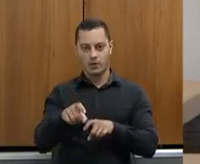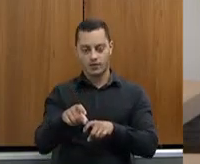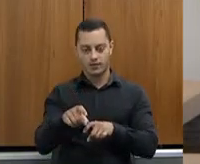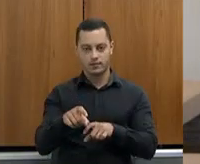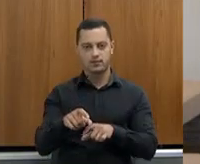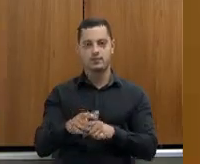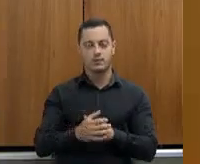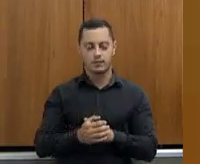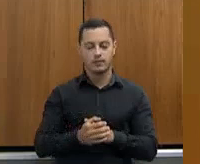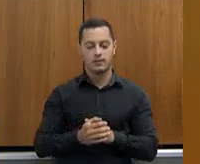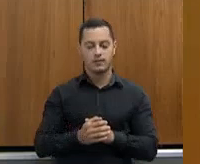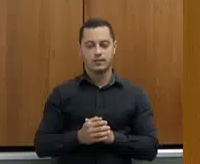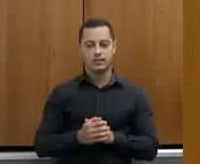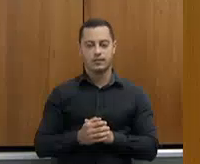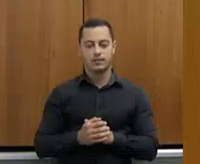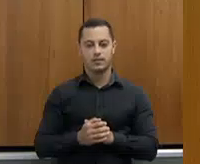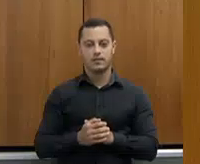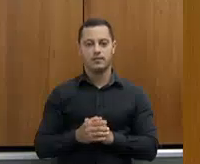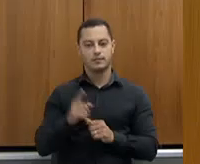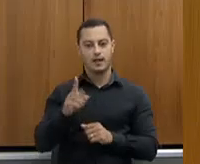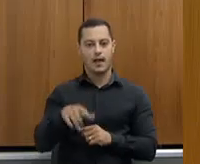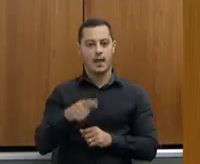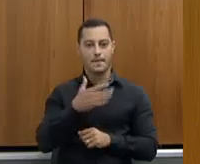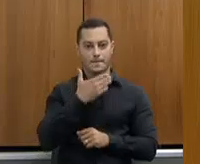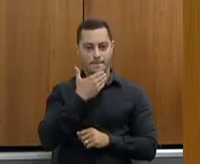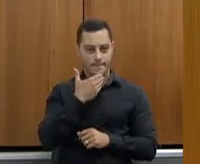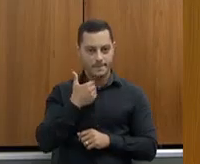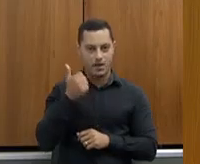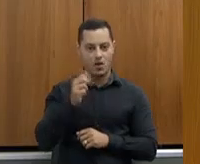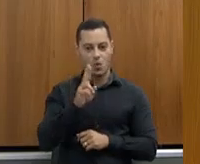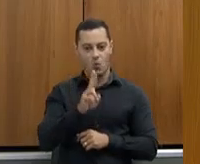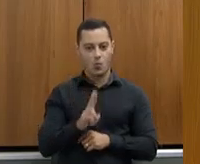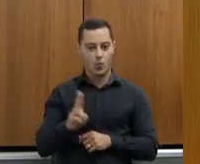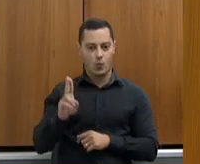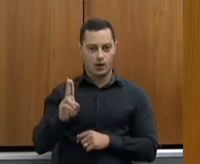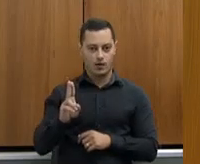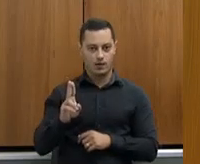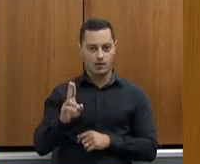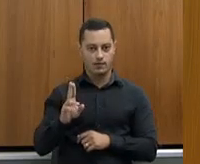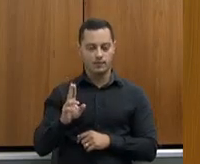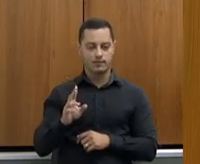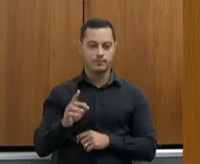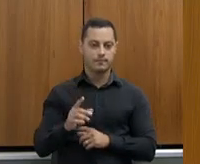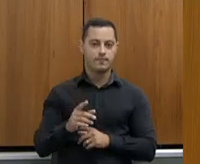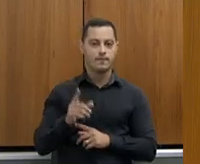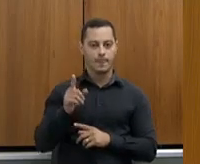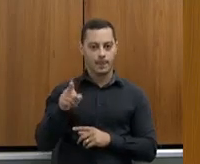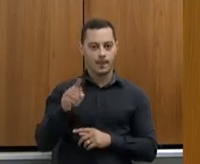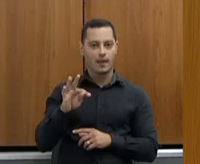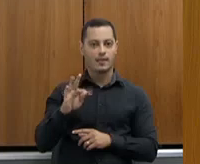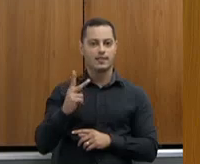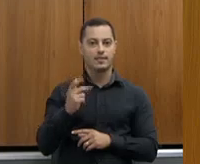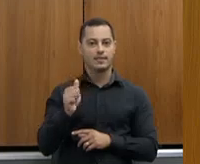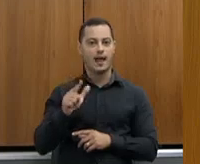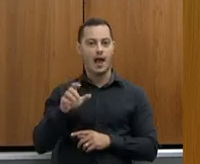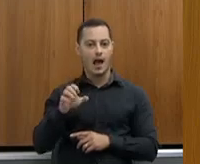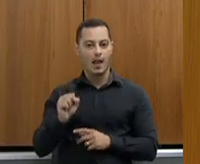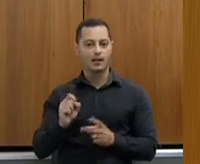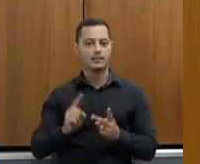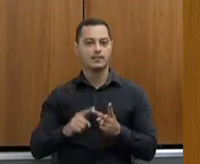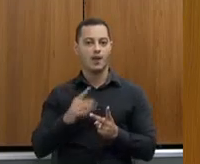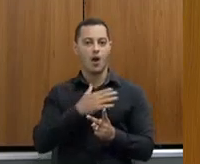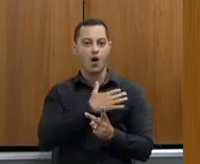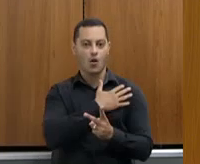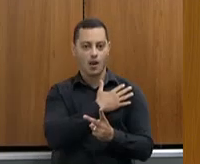Viçosa, então, ela sabe onde é que tem a melhor universidade, e na área onde o Tales passou, onde é coronel passou, o